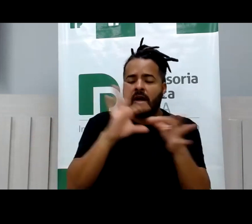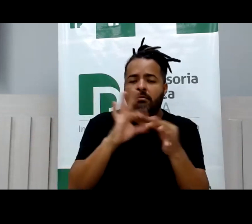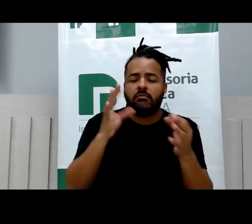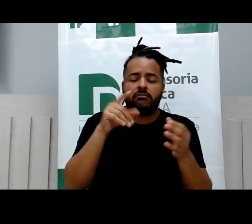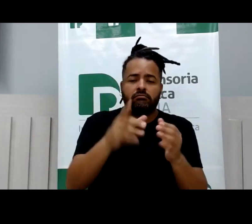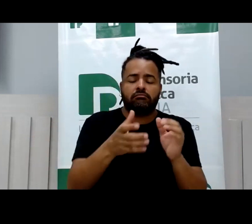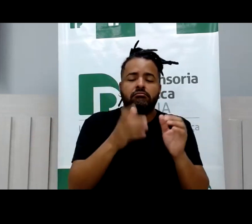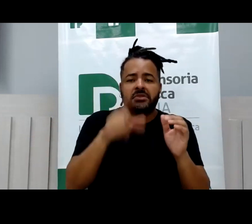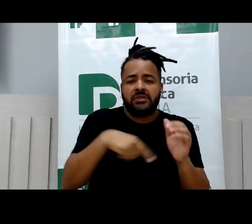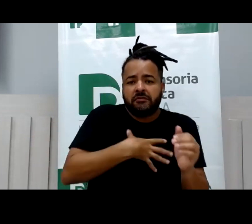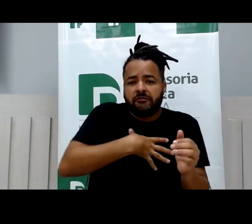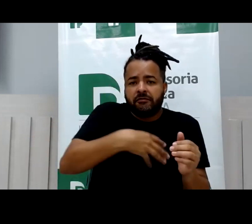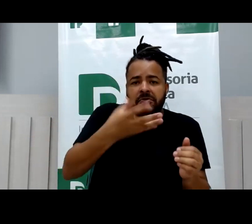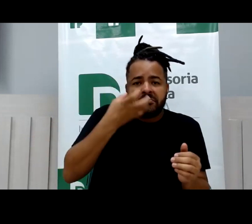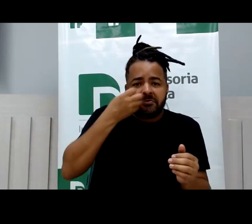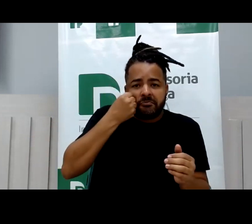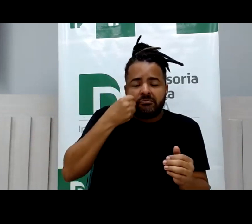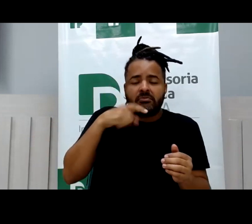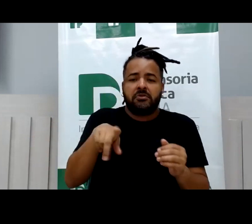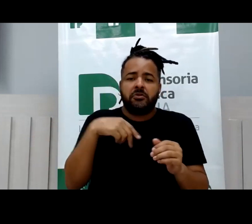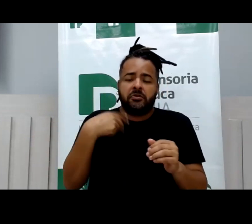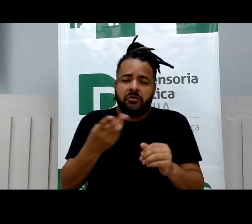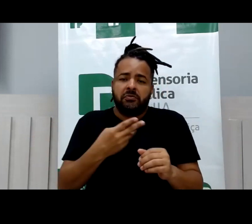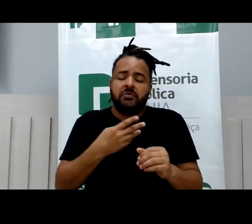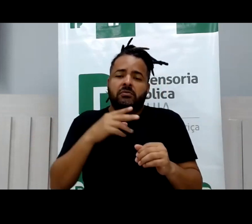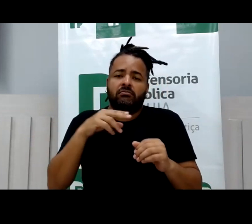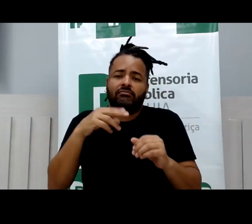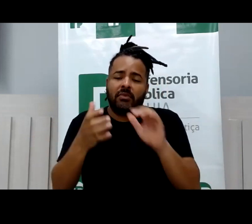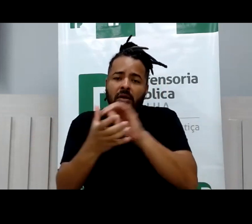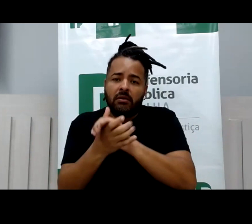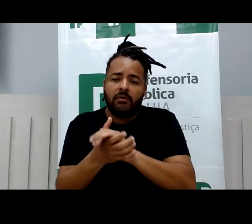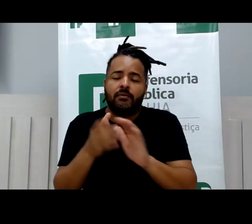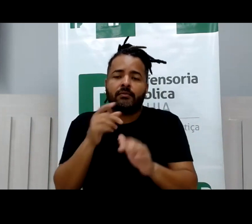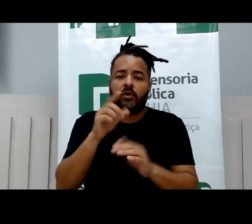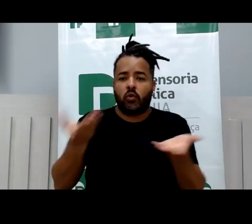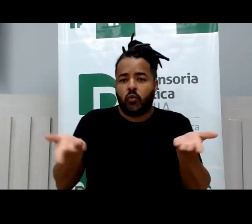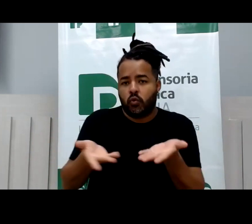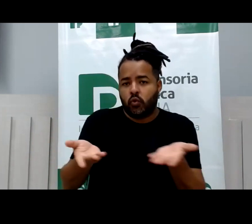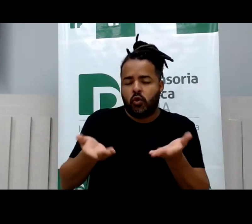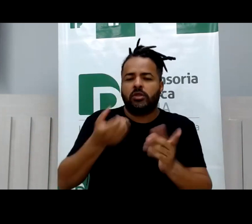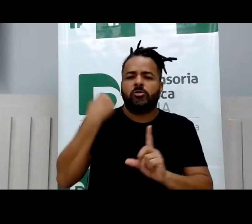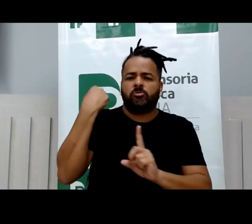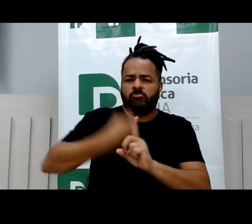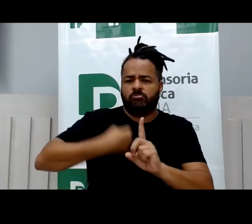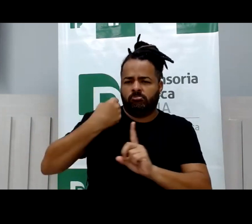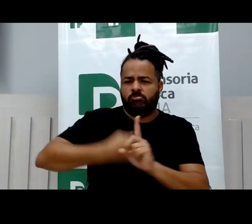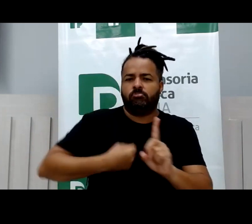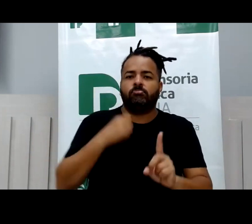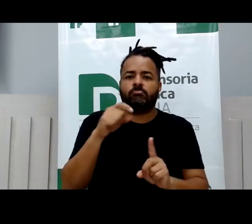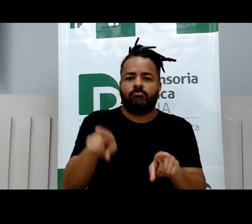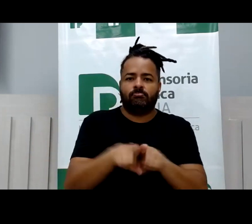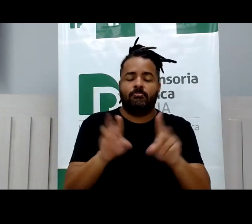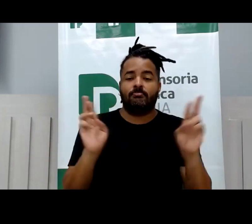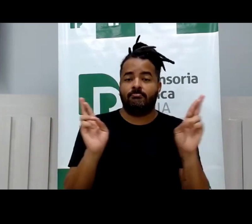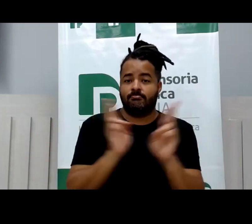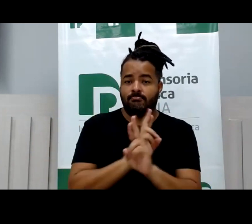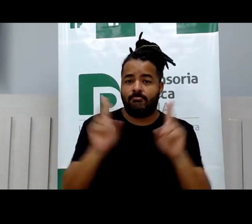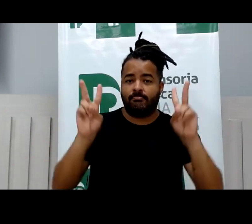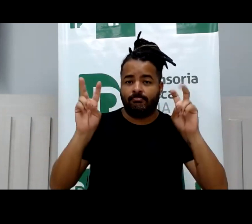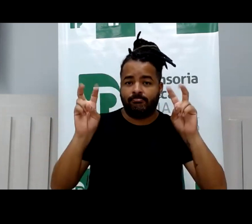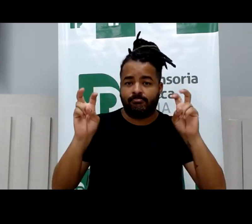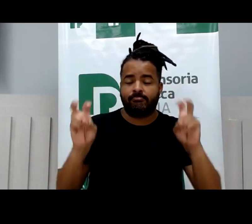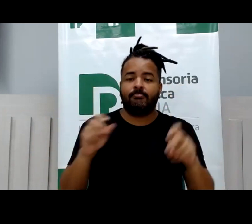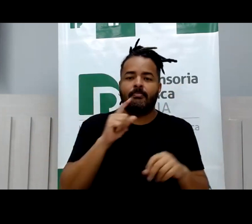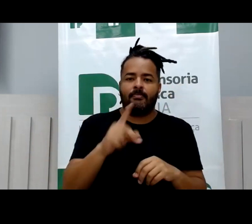discussões sobre parentalidade. Hoje nós estamos aí encampando uma luta muito grande, né? Por questões relacionadas à